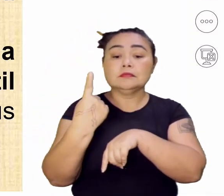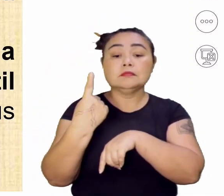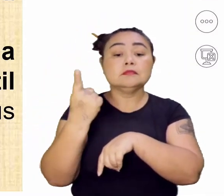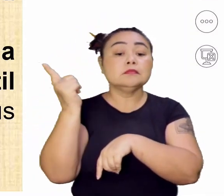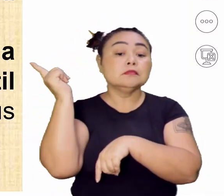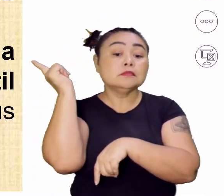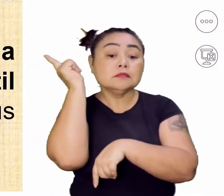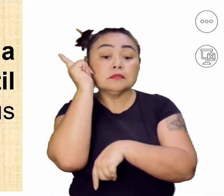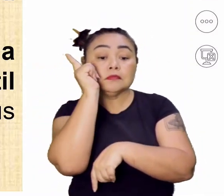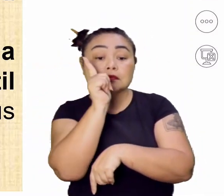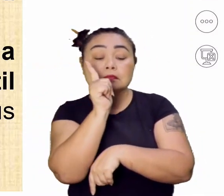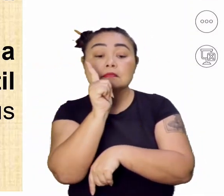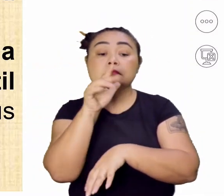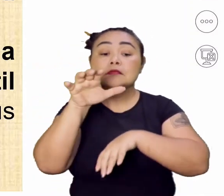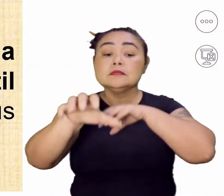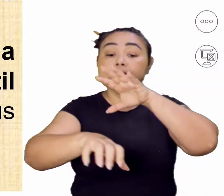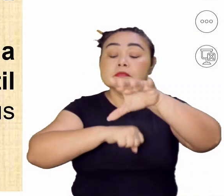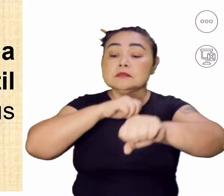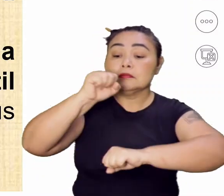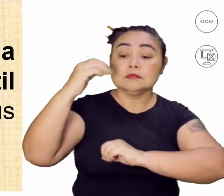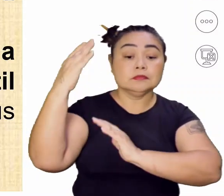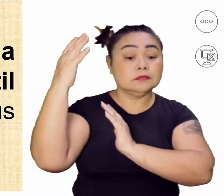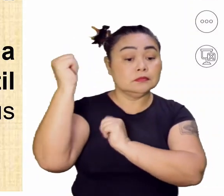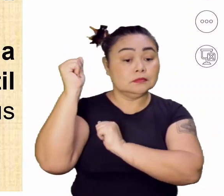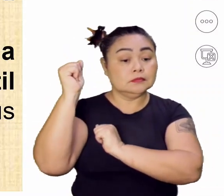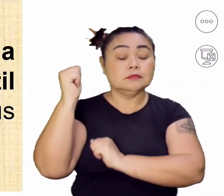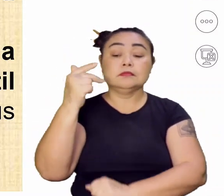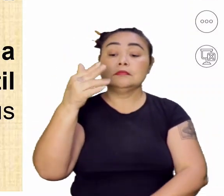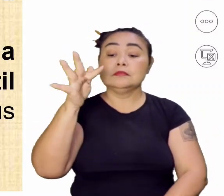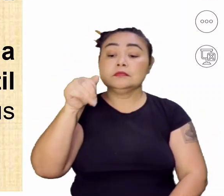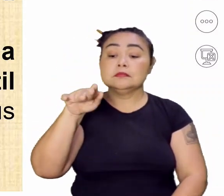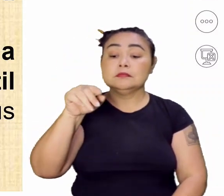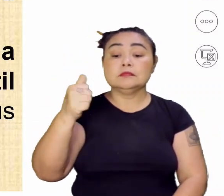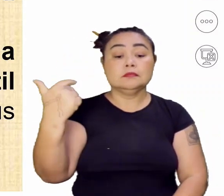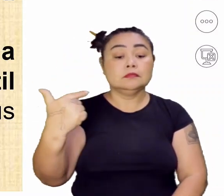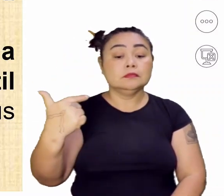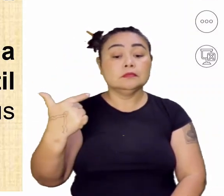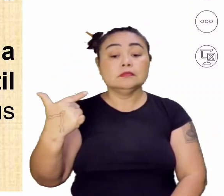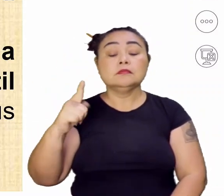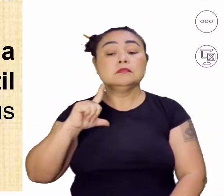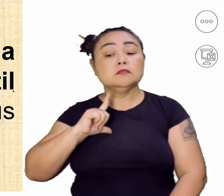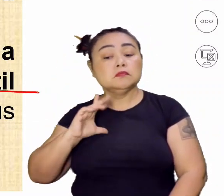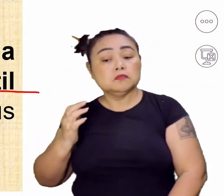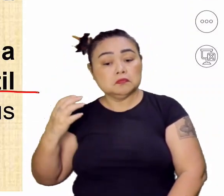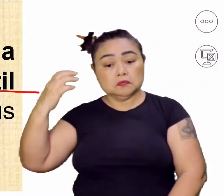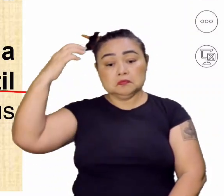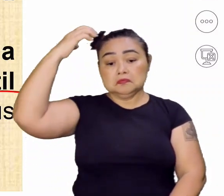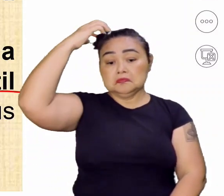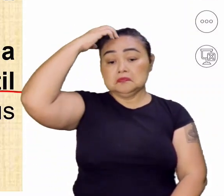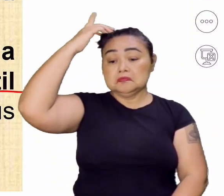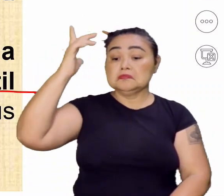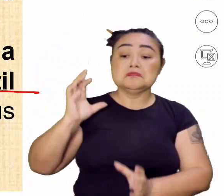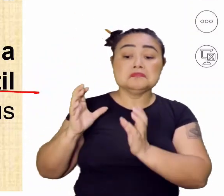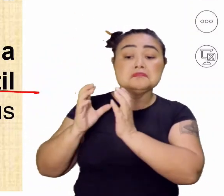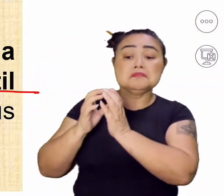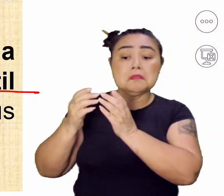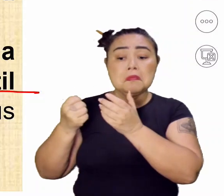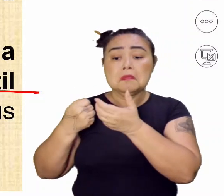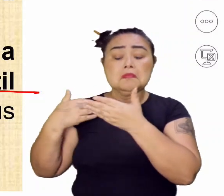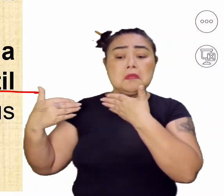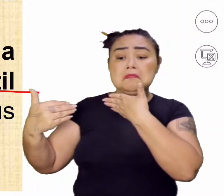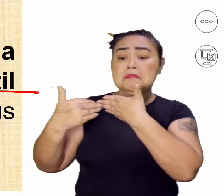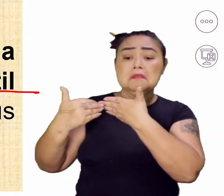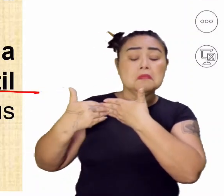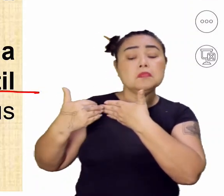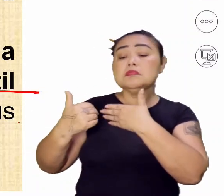espanholas. Felipe II chegou ao poder sem a resistência da burguesia mercantil portuguesa, que